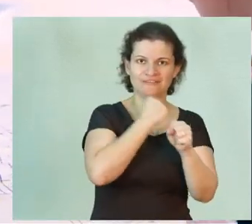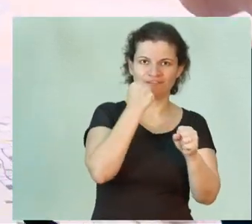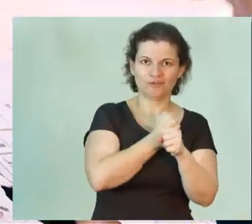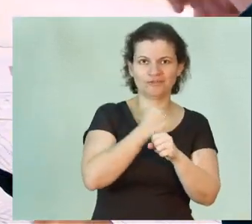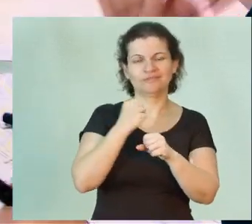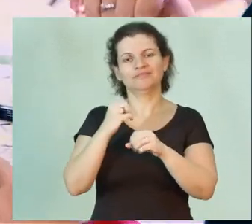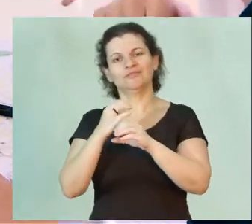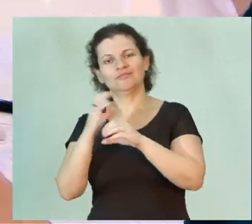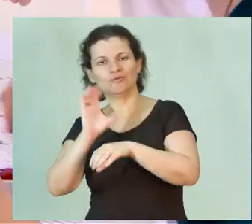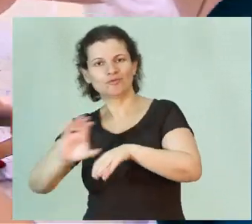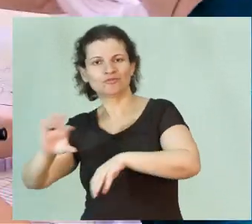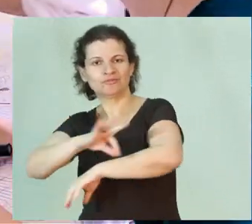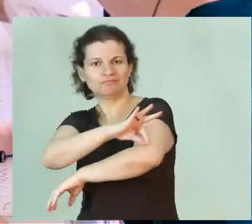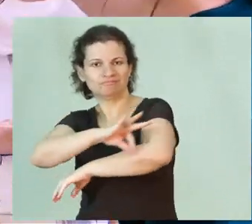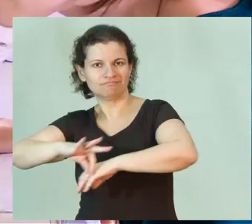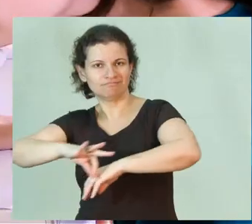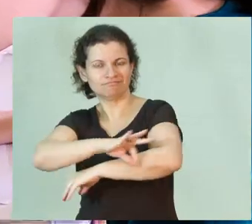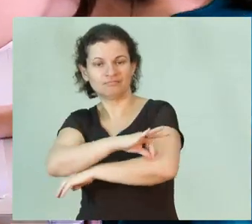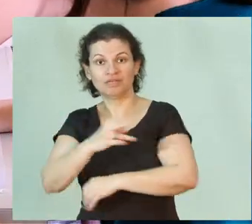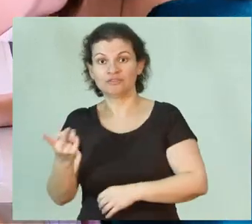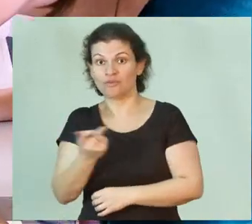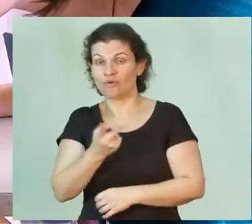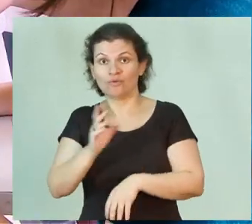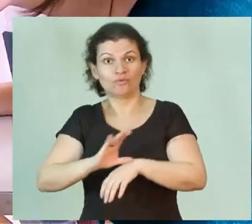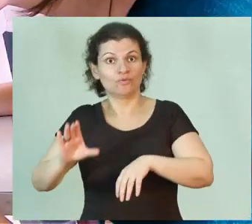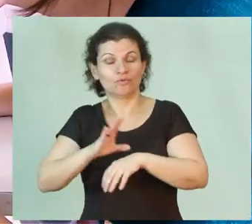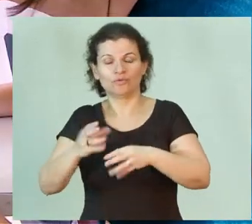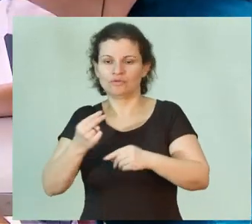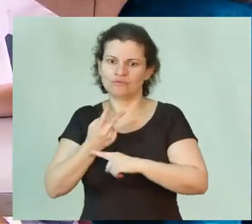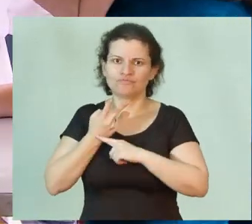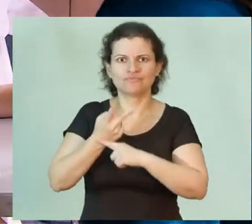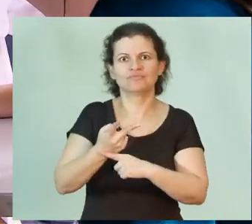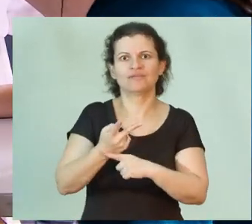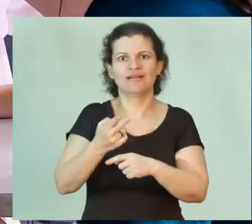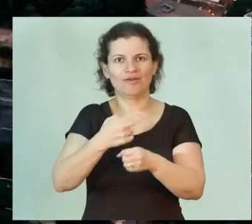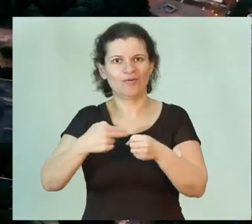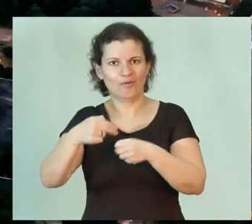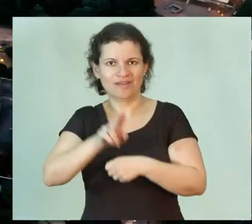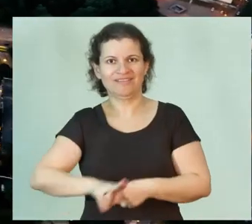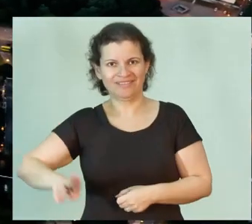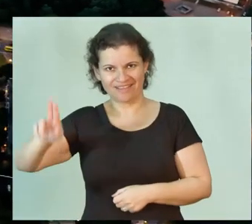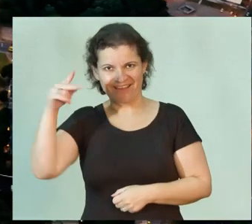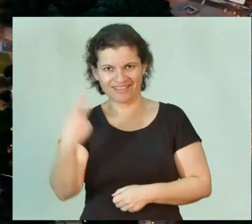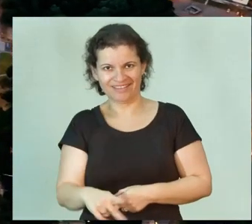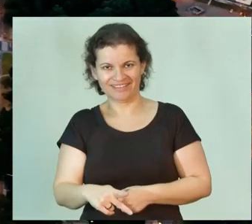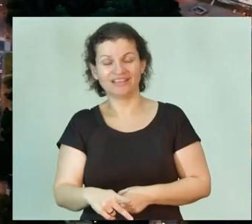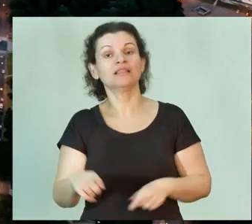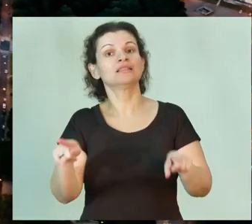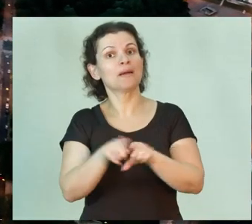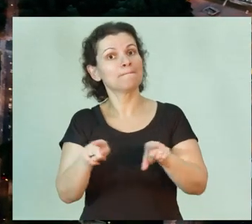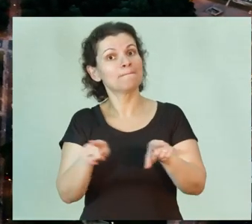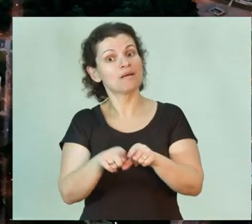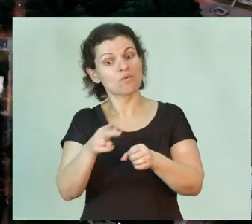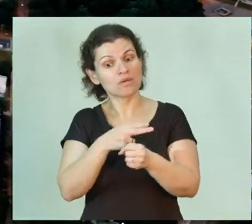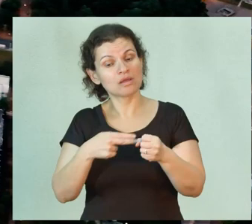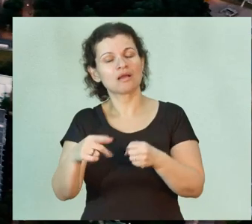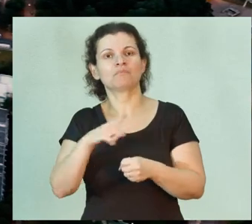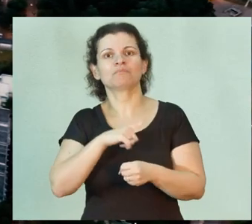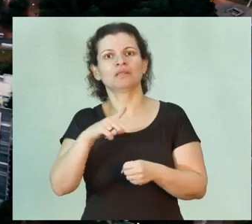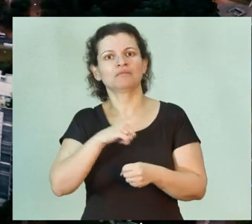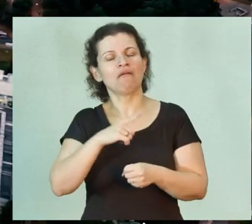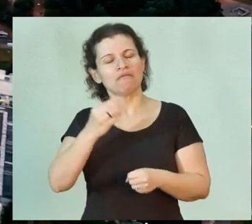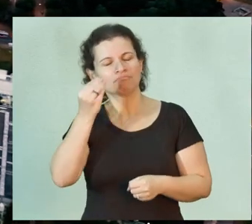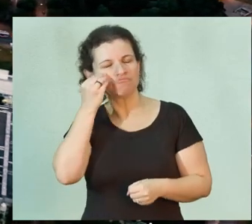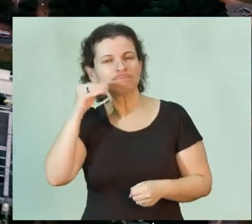o curso de Arquitetura e Urbanismo, dois cursos bastante procurados na Universidade, na Unicamp, e que a Unicamp tem aí uma